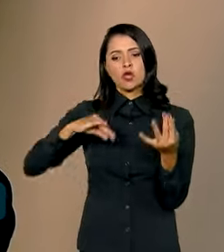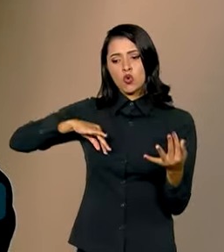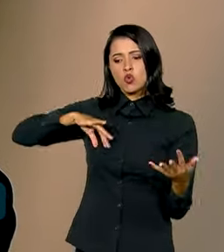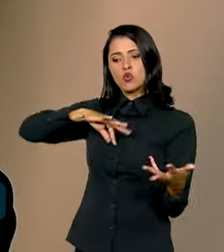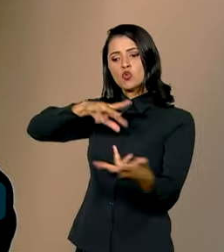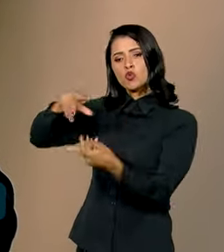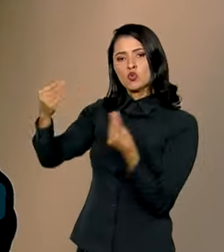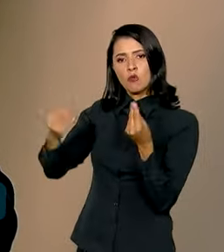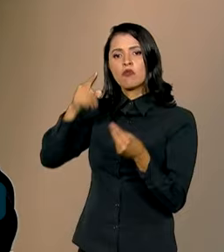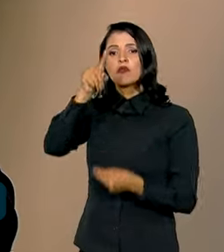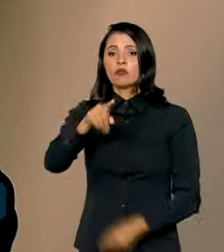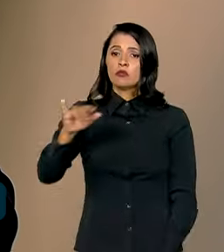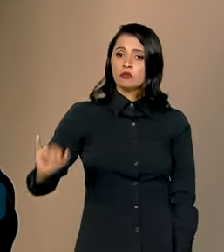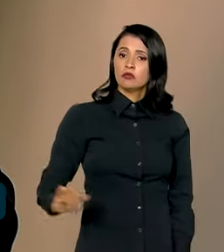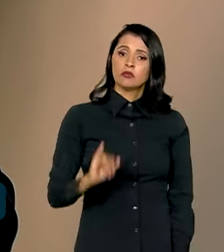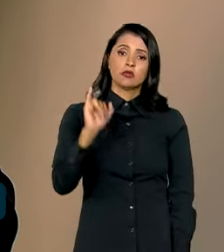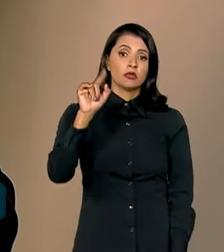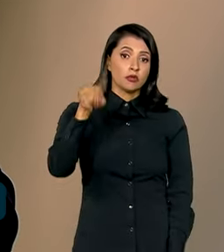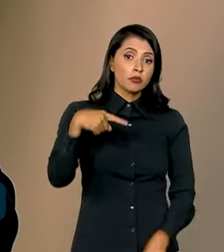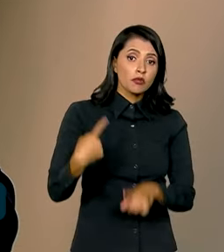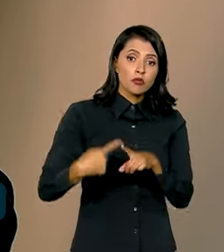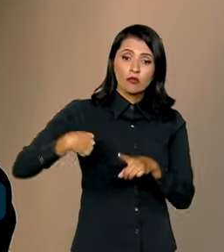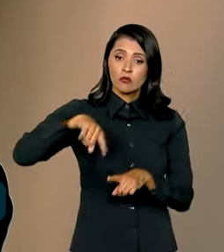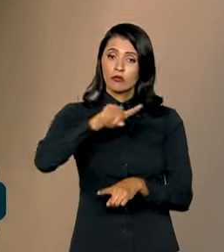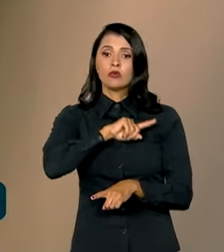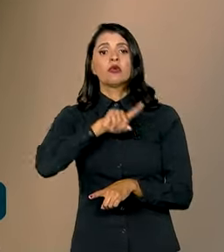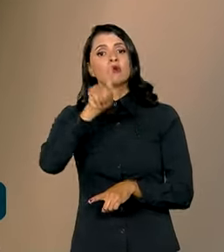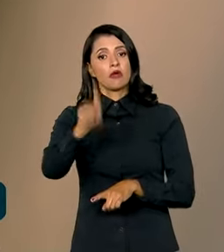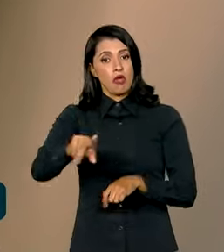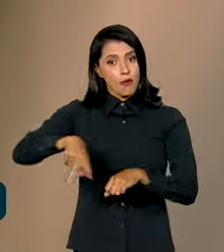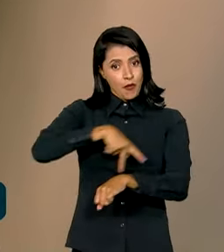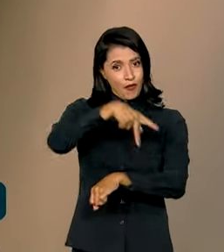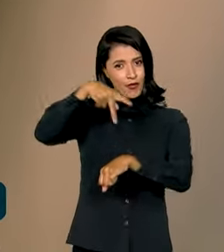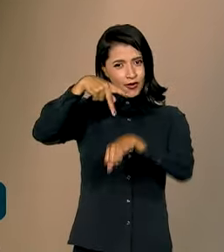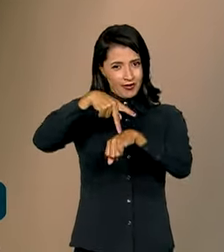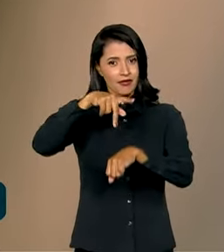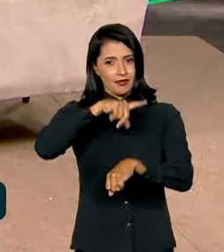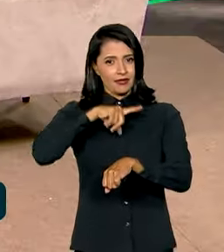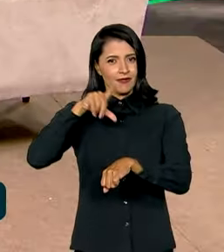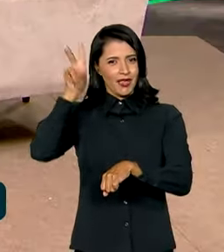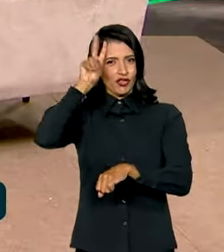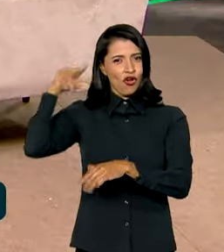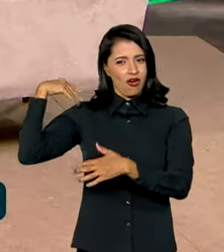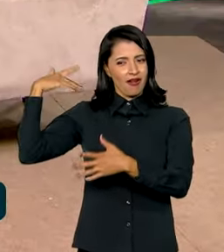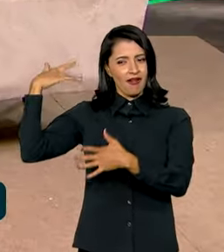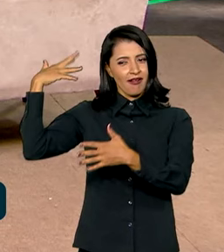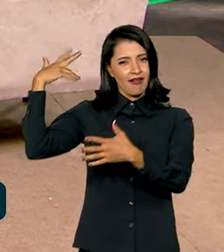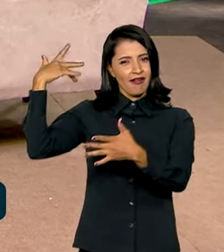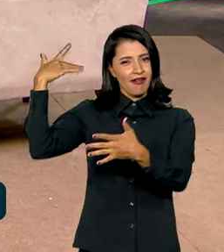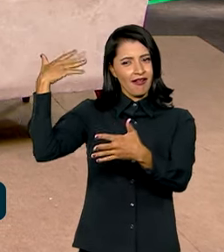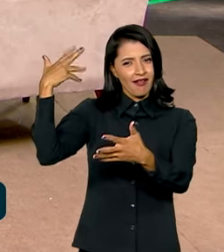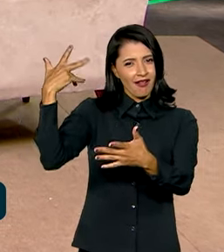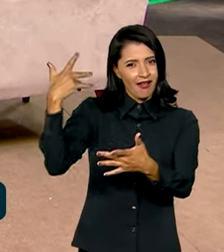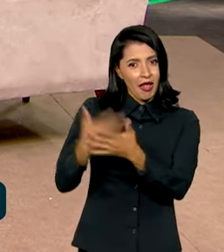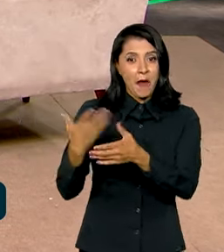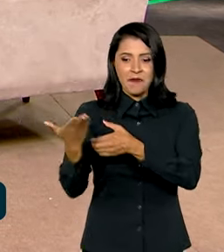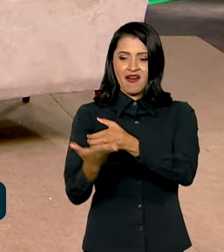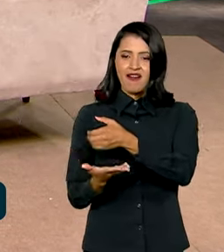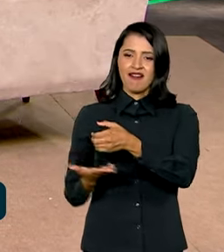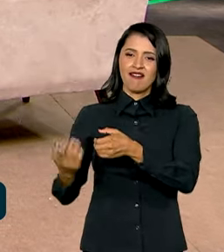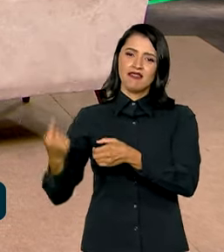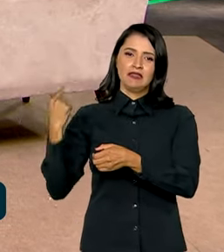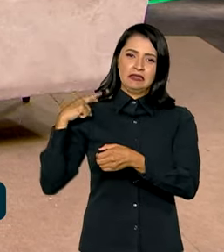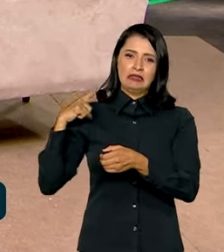importante, porque nós somos um país que tem, na sua formação histórica, em diversas oportunidades,